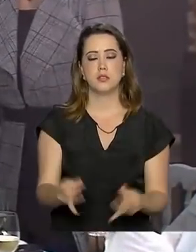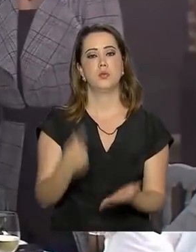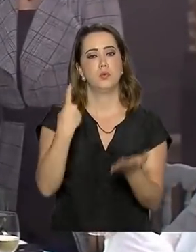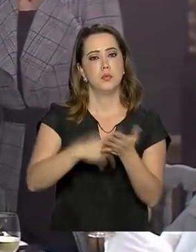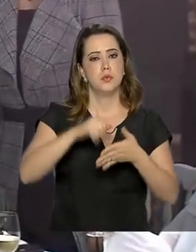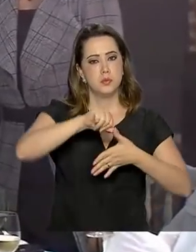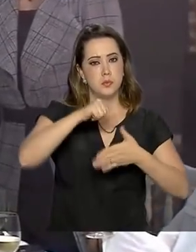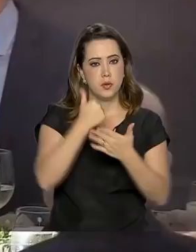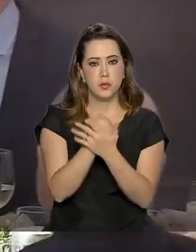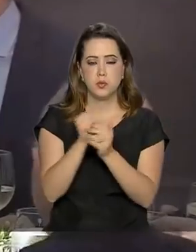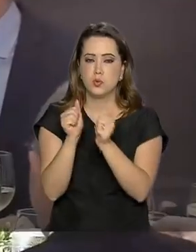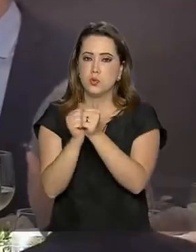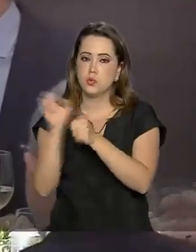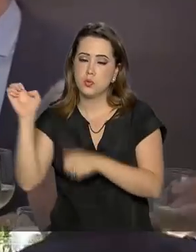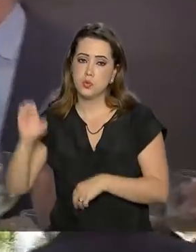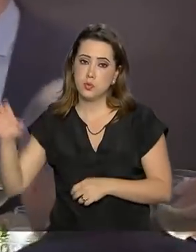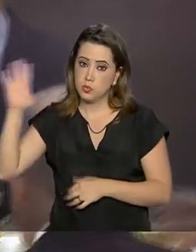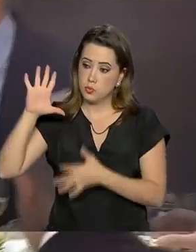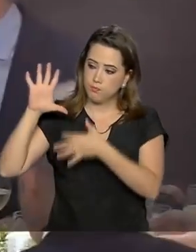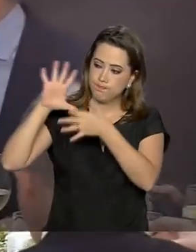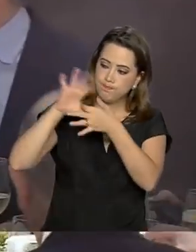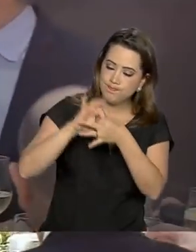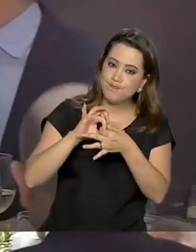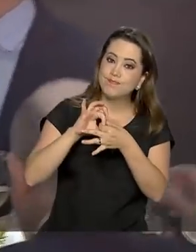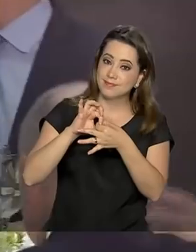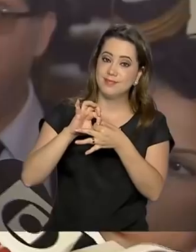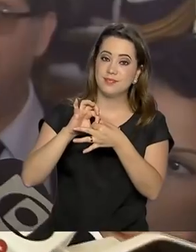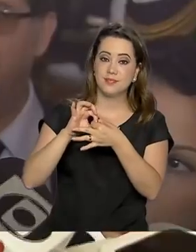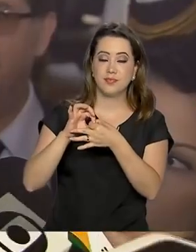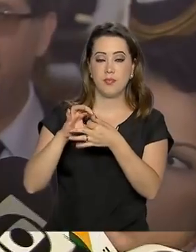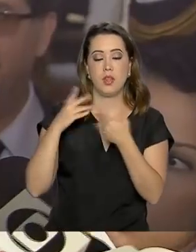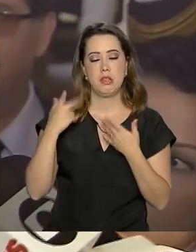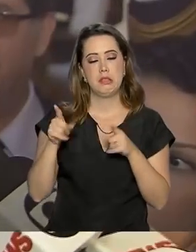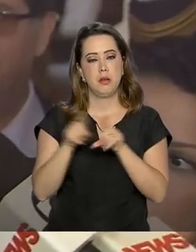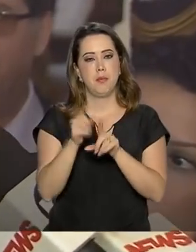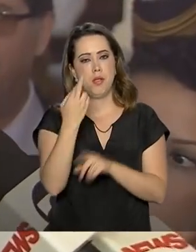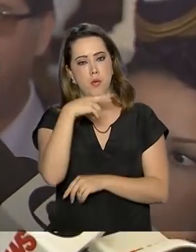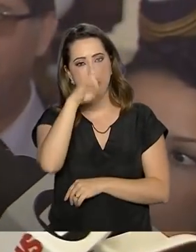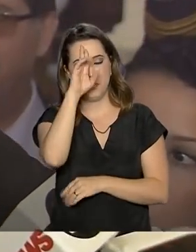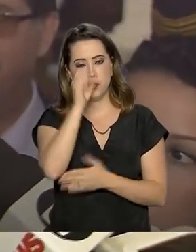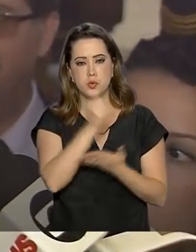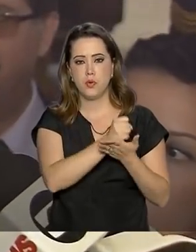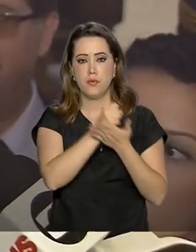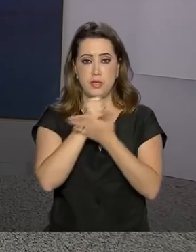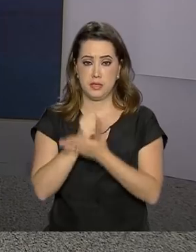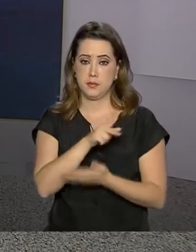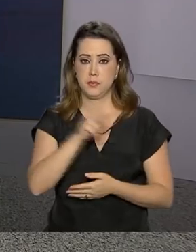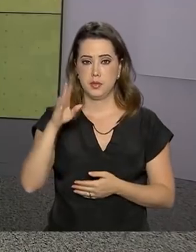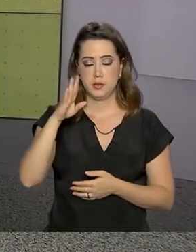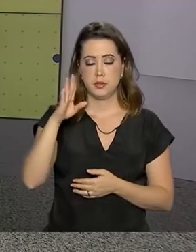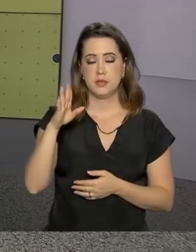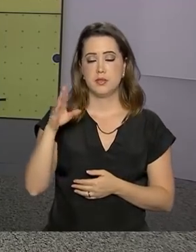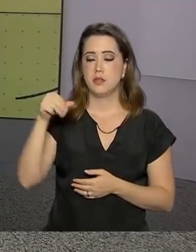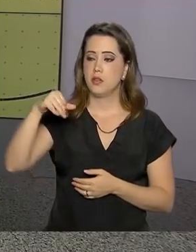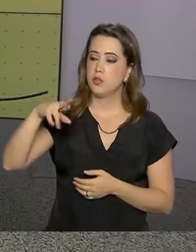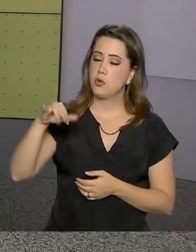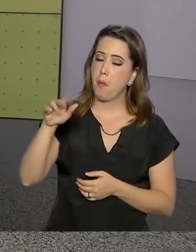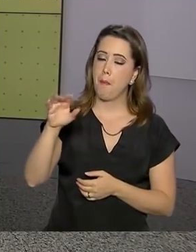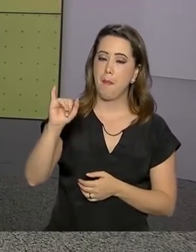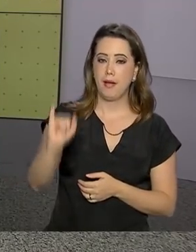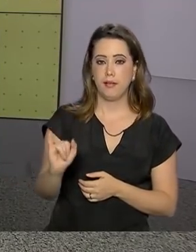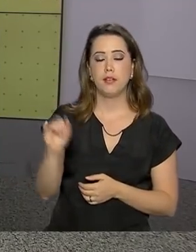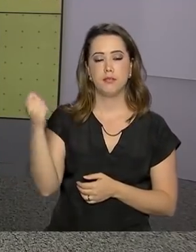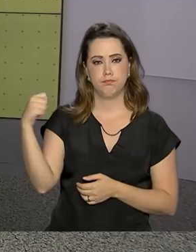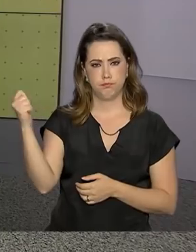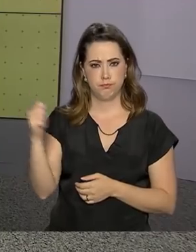Mercosul-União Europeia. Jair Bolsonaro também participou de um almoço oferecido por Macri. Na chegada ao hotel onde está